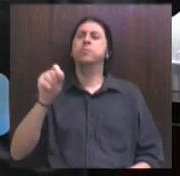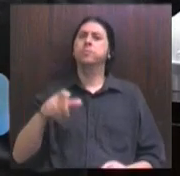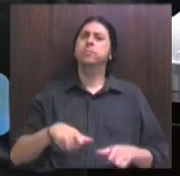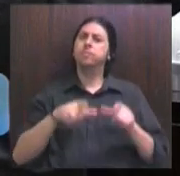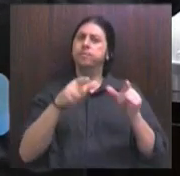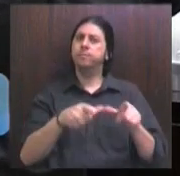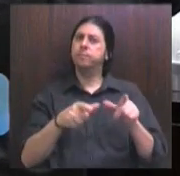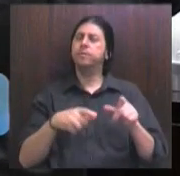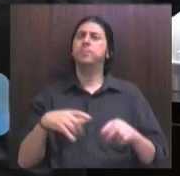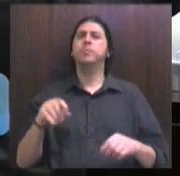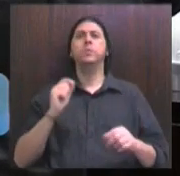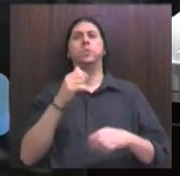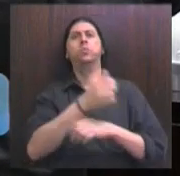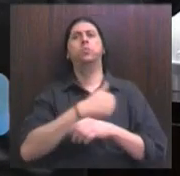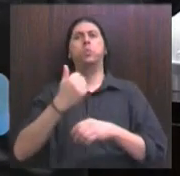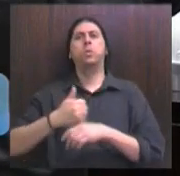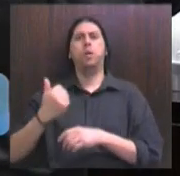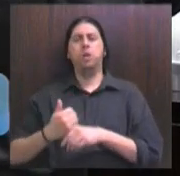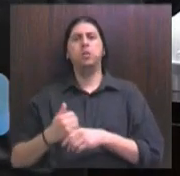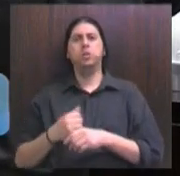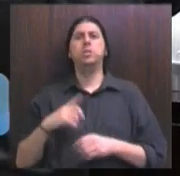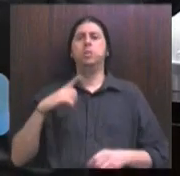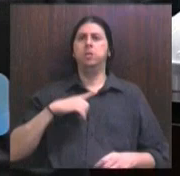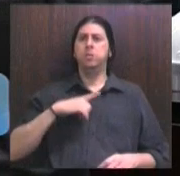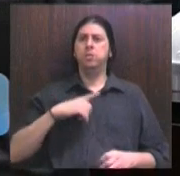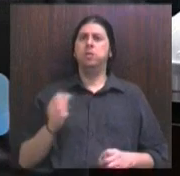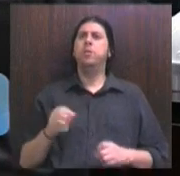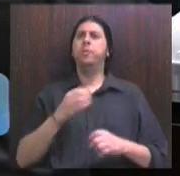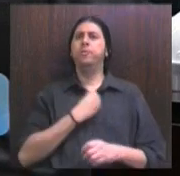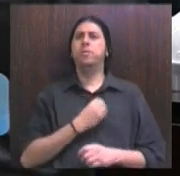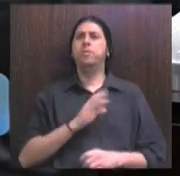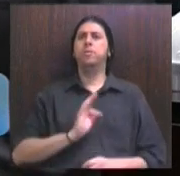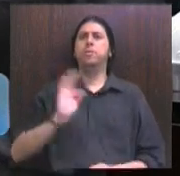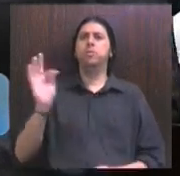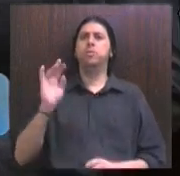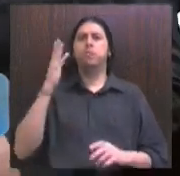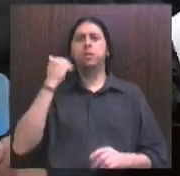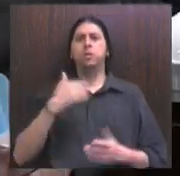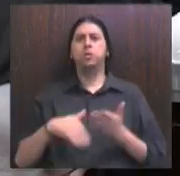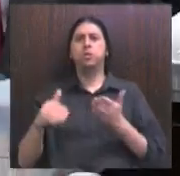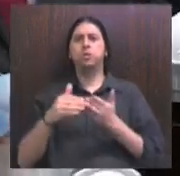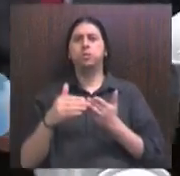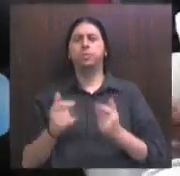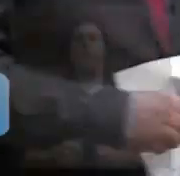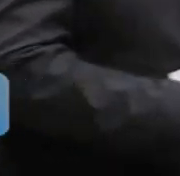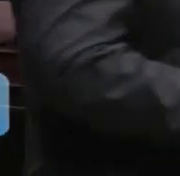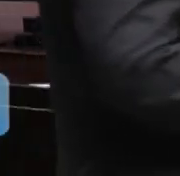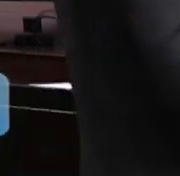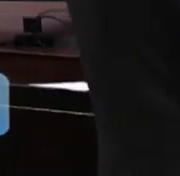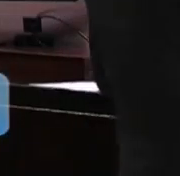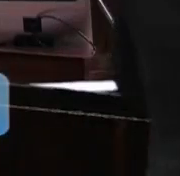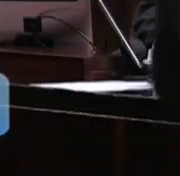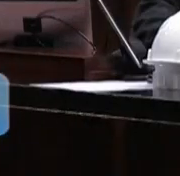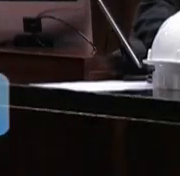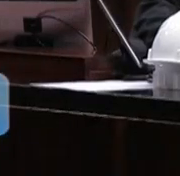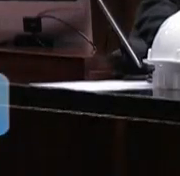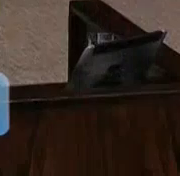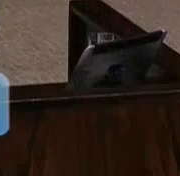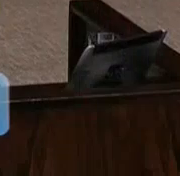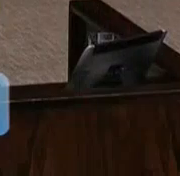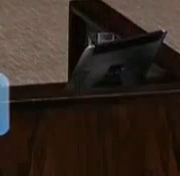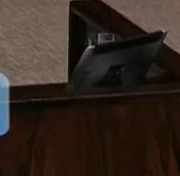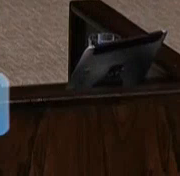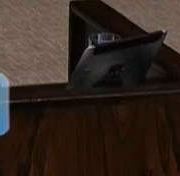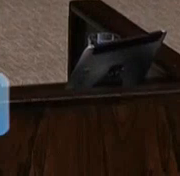devido ao trabalho que tem e da longa vida, sucesso a todos. Obrigado. Muito obrigado, deputado Sérgio Pérez. A